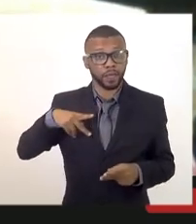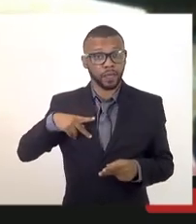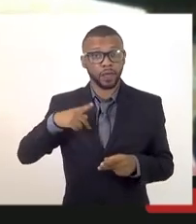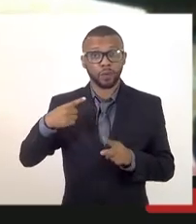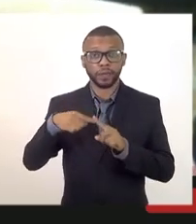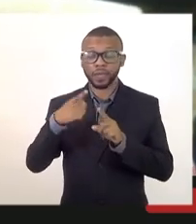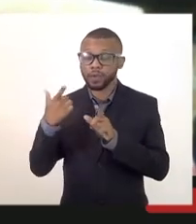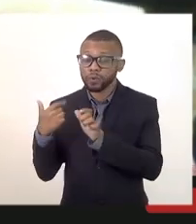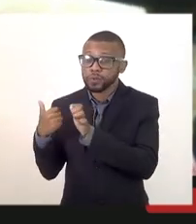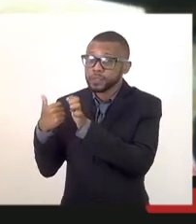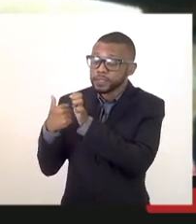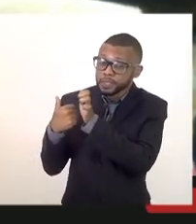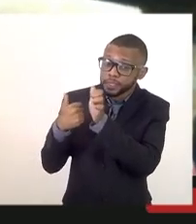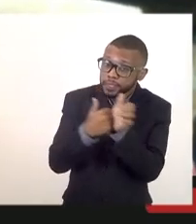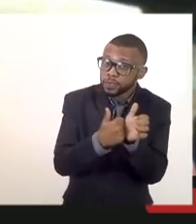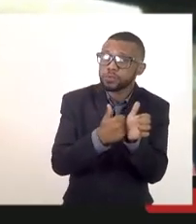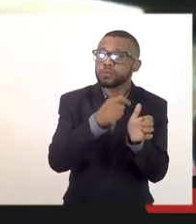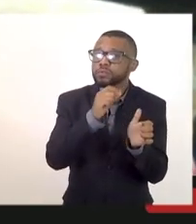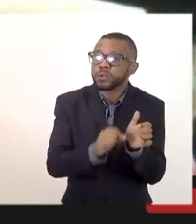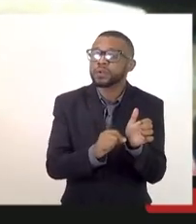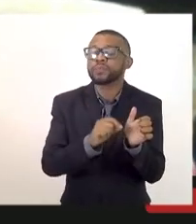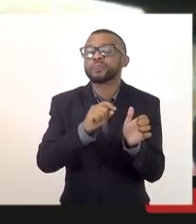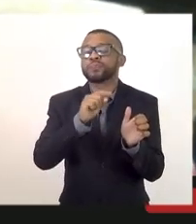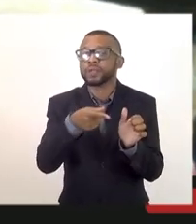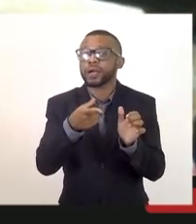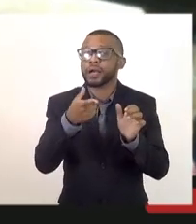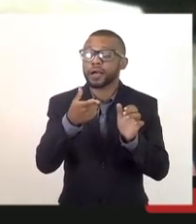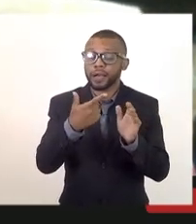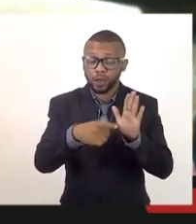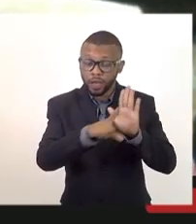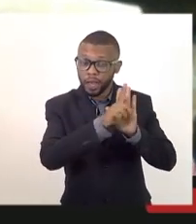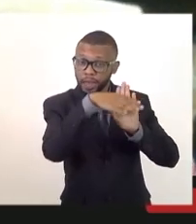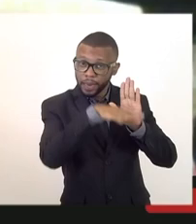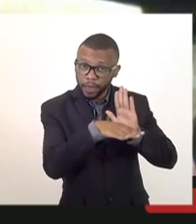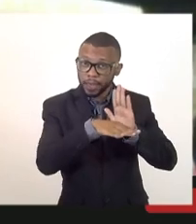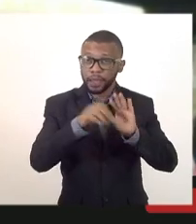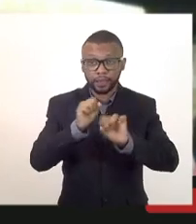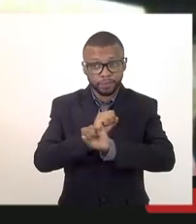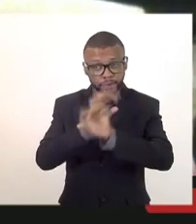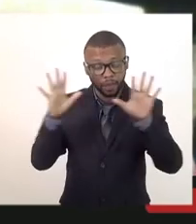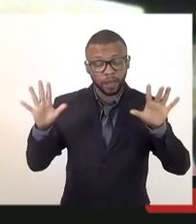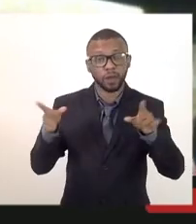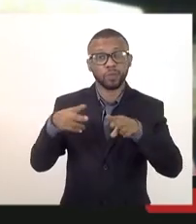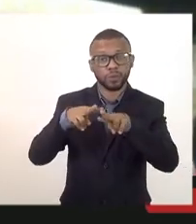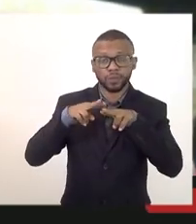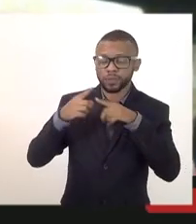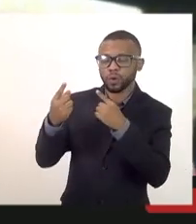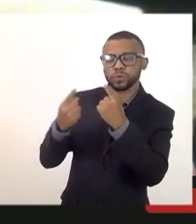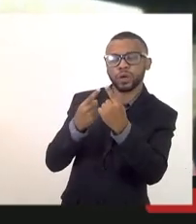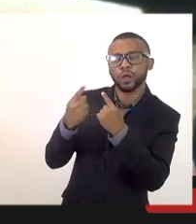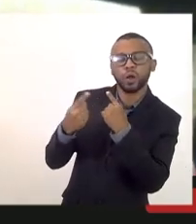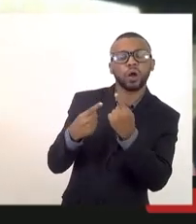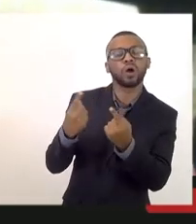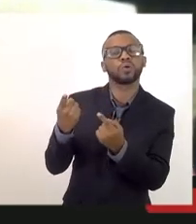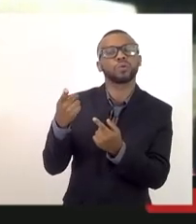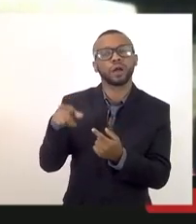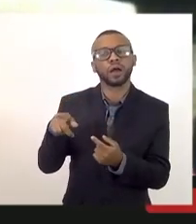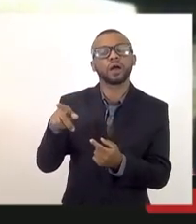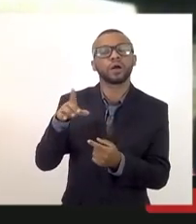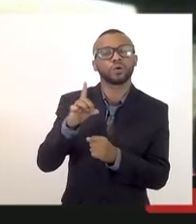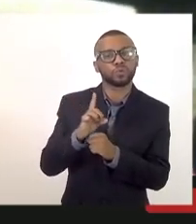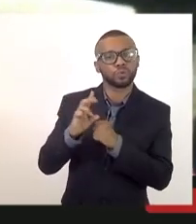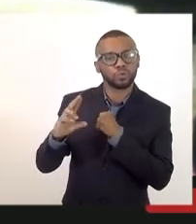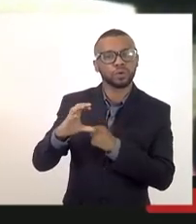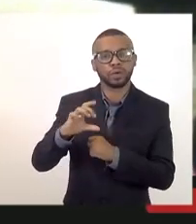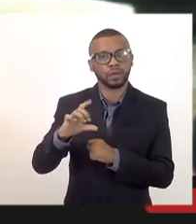transparência por isso eu dialogo muito lá com o doutor Cláudio lá da chefia de gabinete do procurador geral do estado doutor Bruno